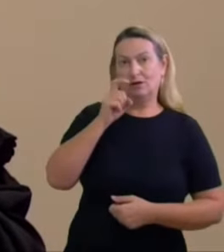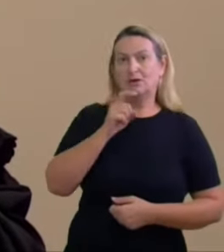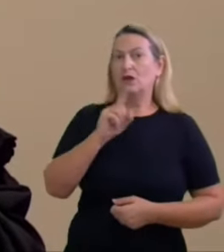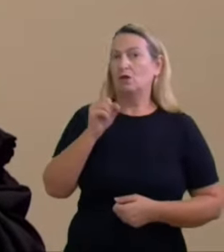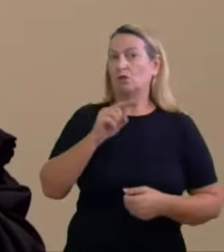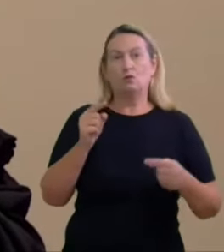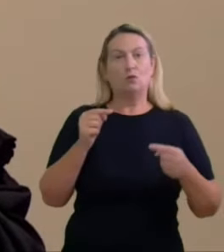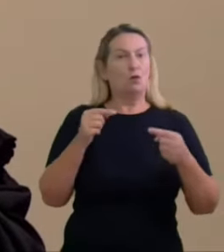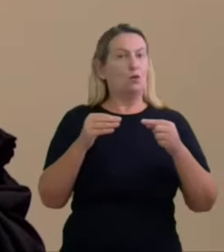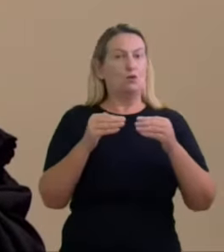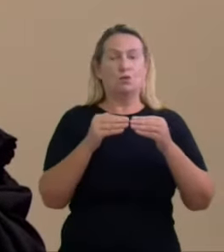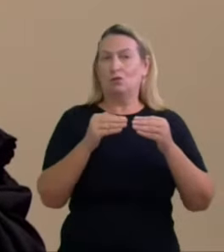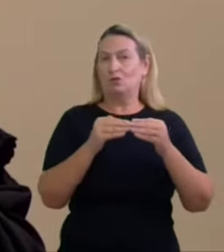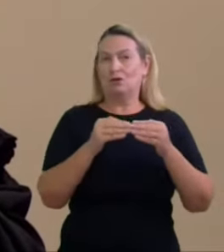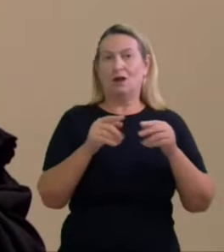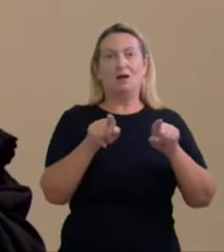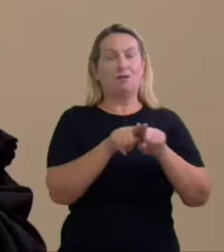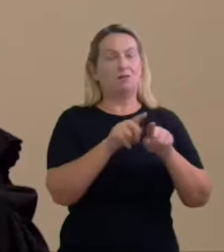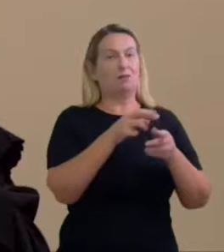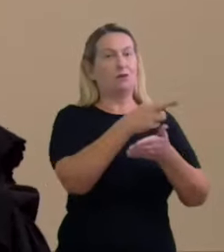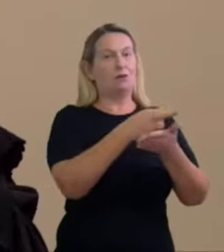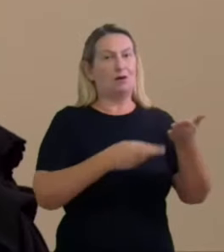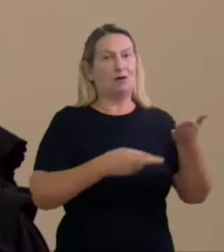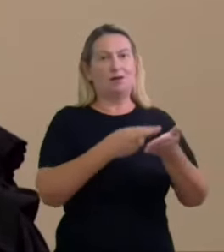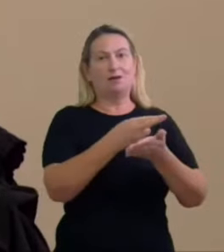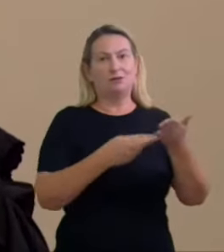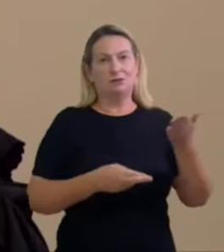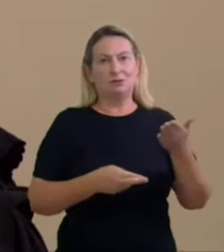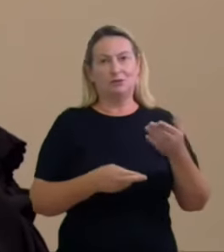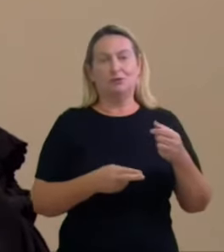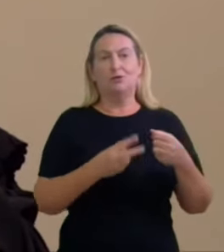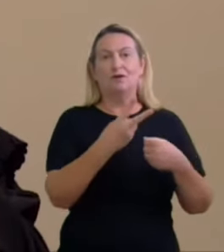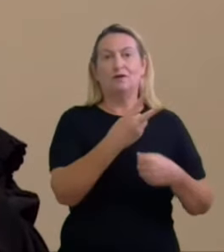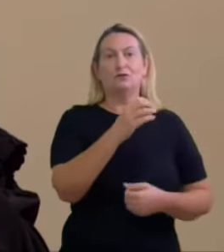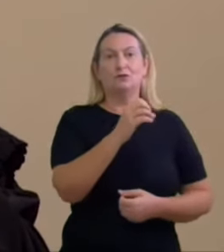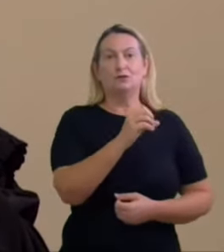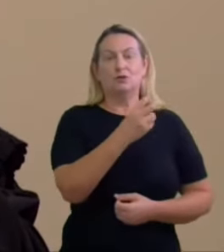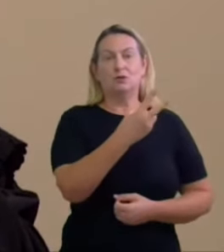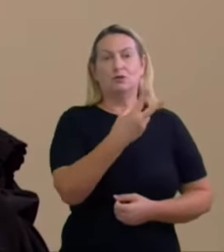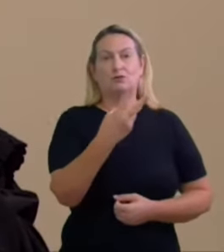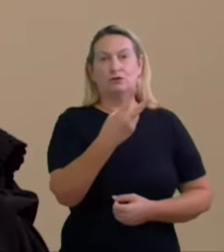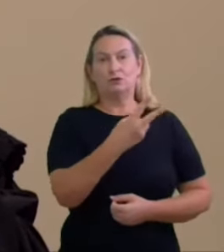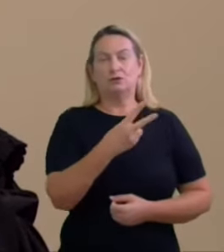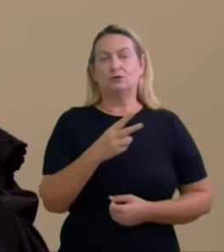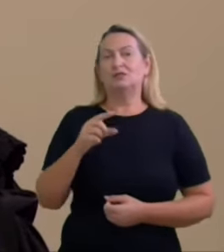as despesas com essas duas empresas 2022 e D7